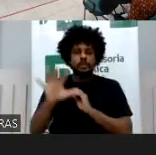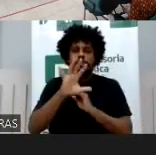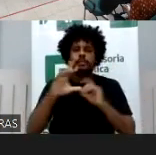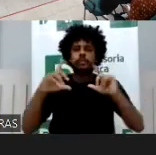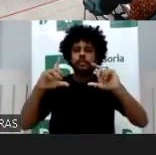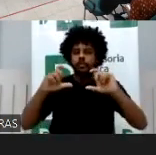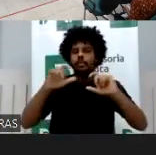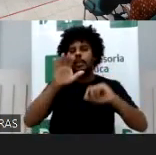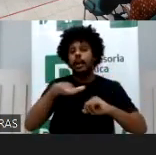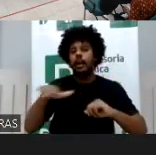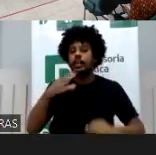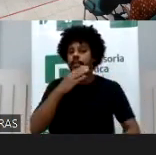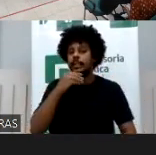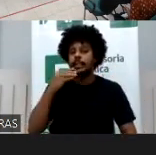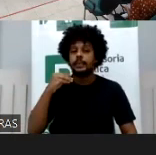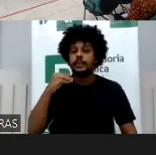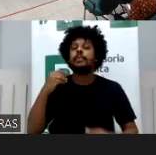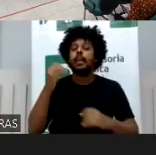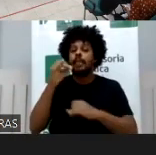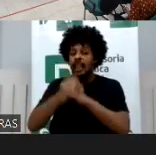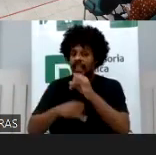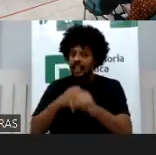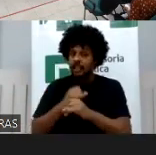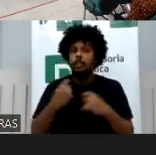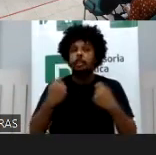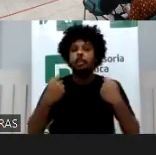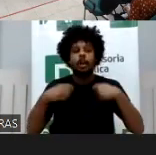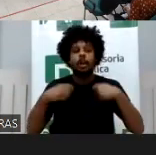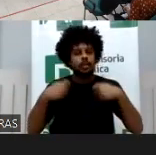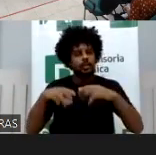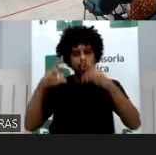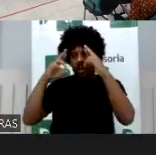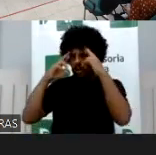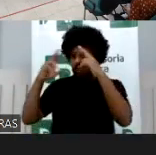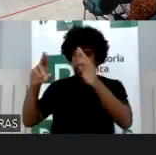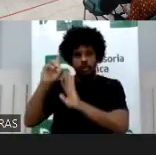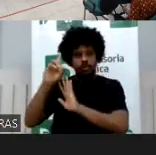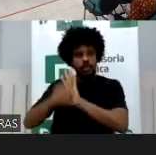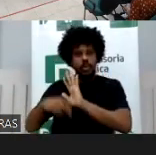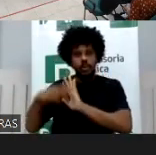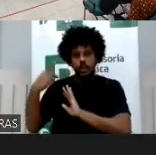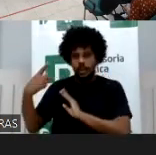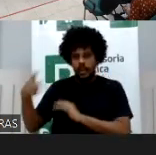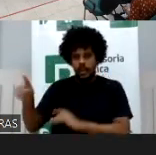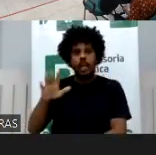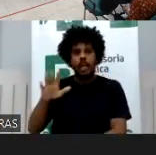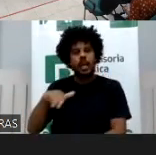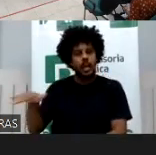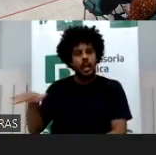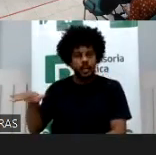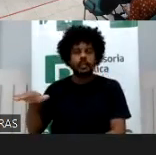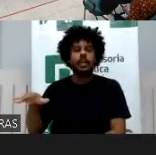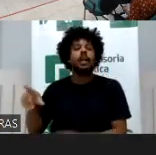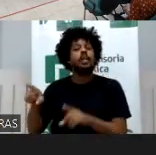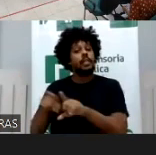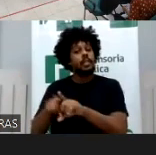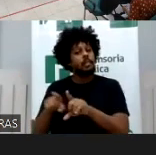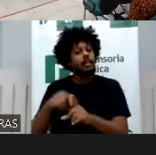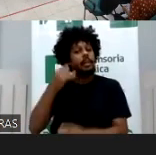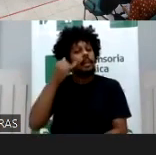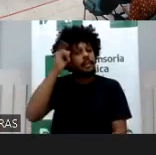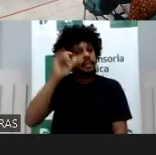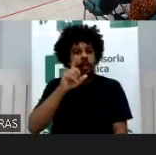deve atender ao seu melhor interesse e ao respeito aos seus direitos fundamentais, observados os riscos associados à